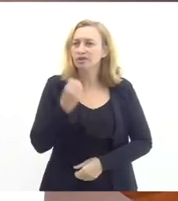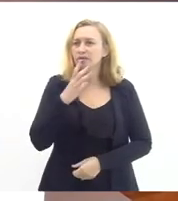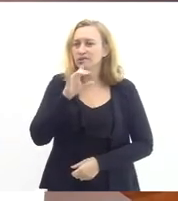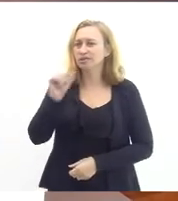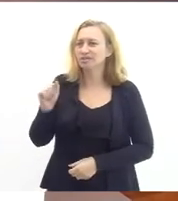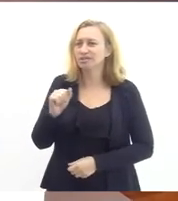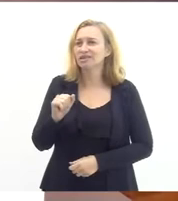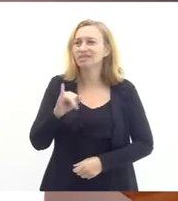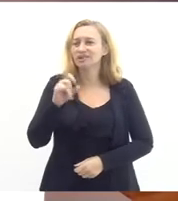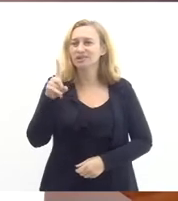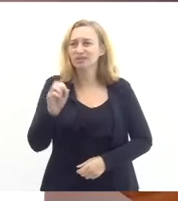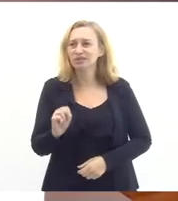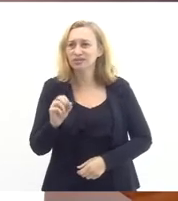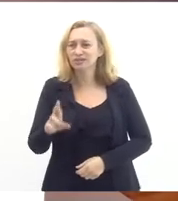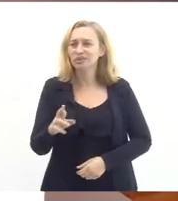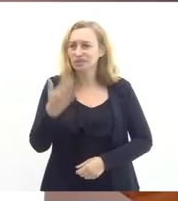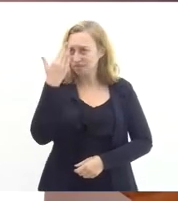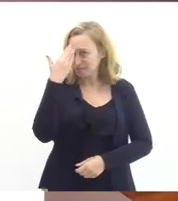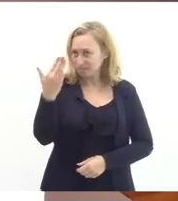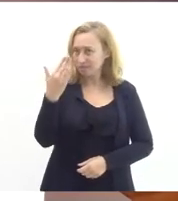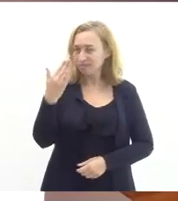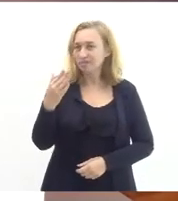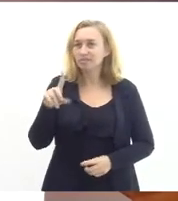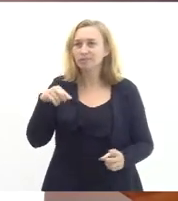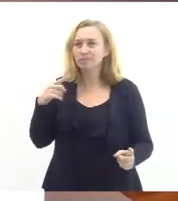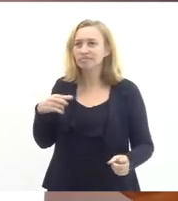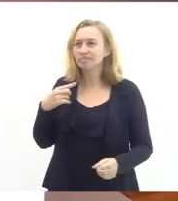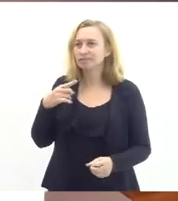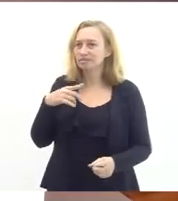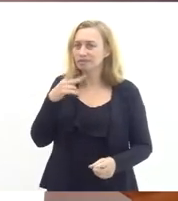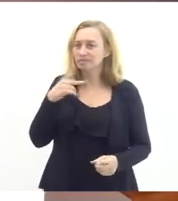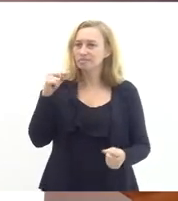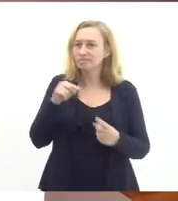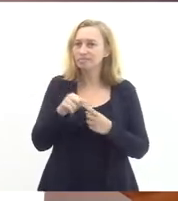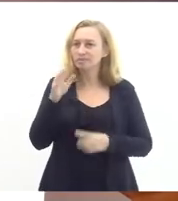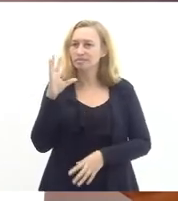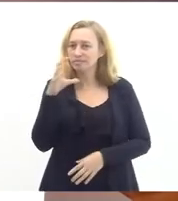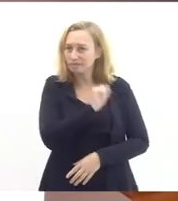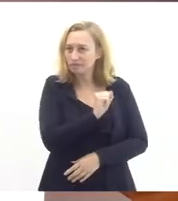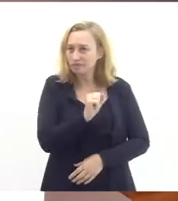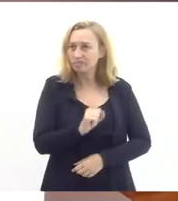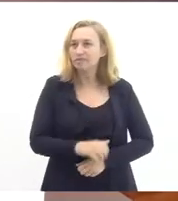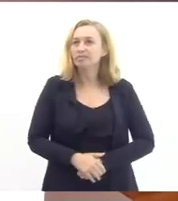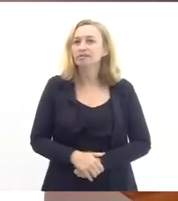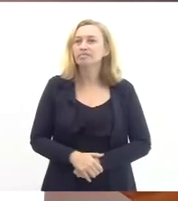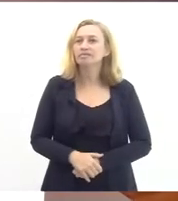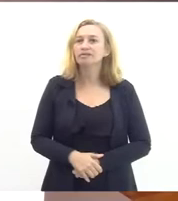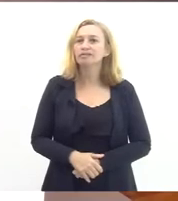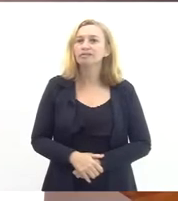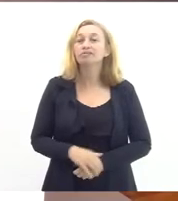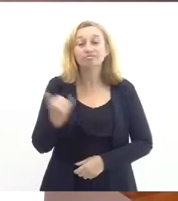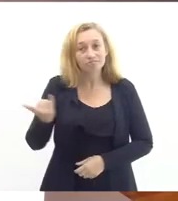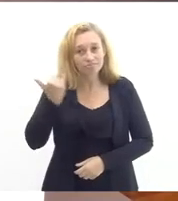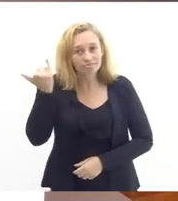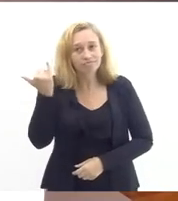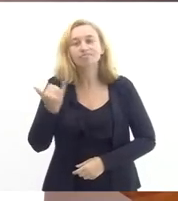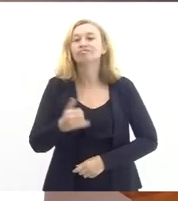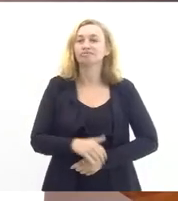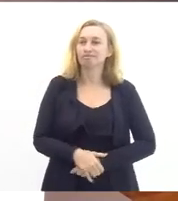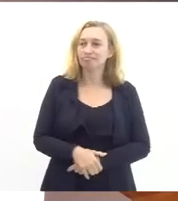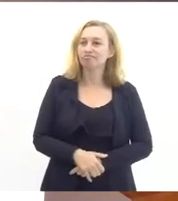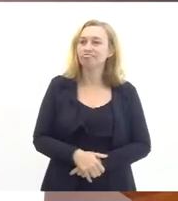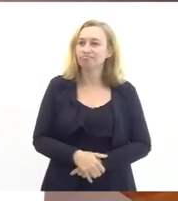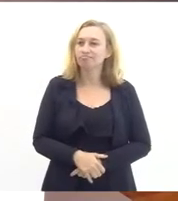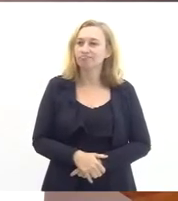Igor obrigado pela objetividade também vieram participar foram objetivos é importante a gente